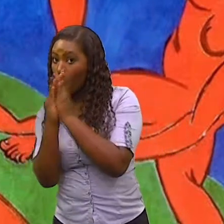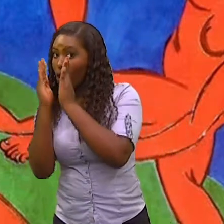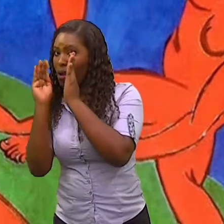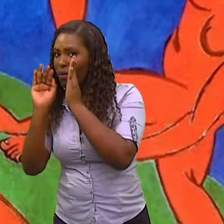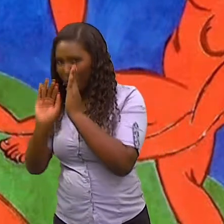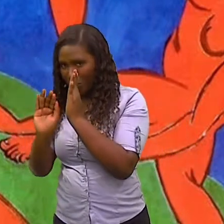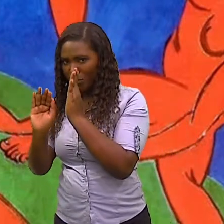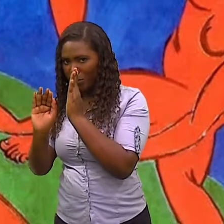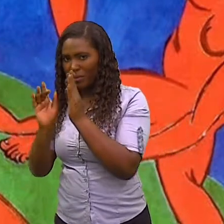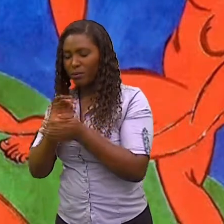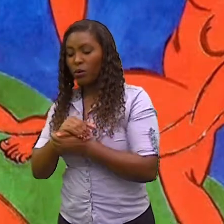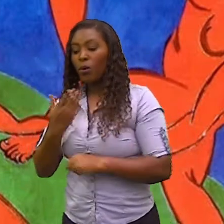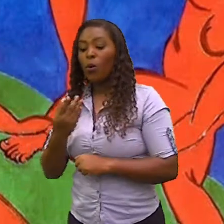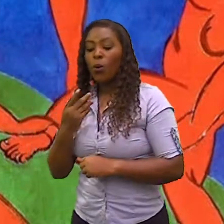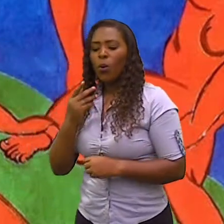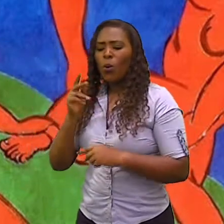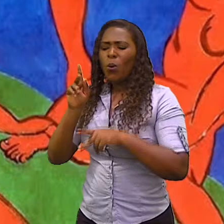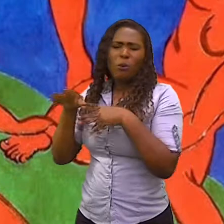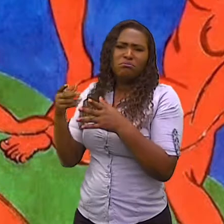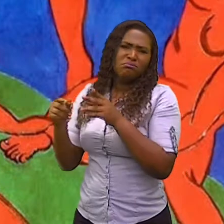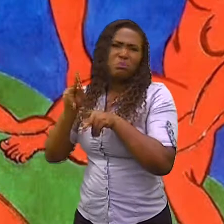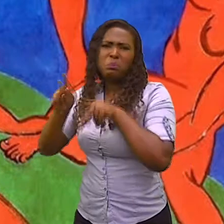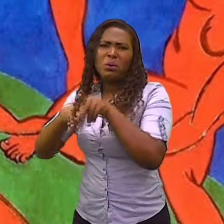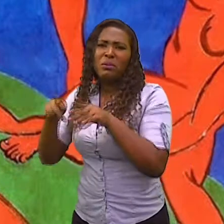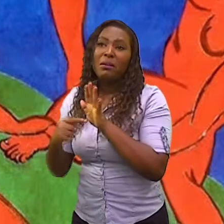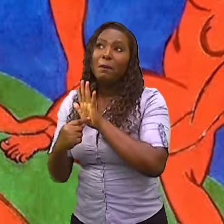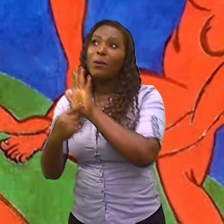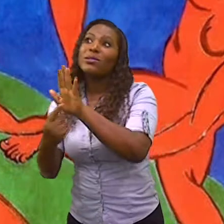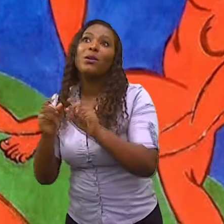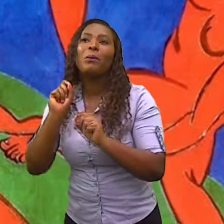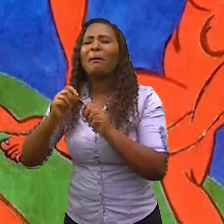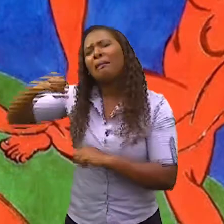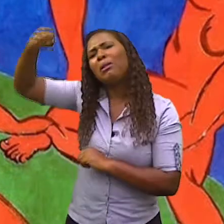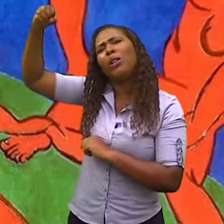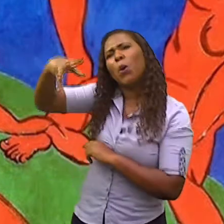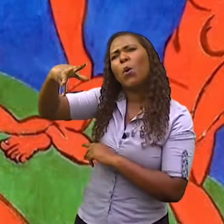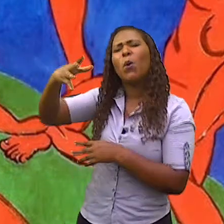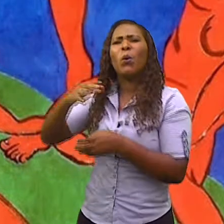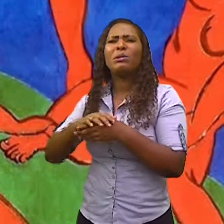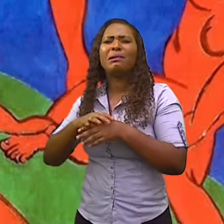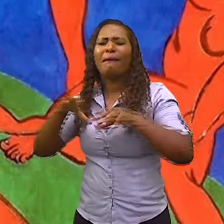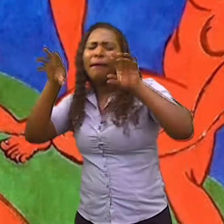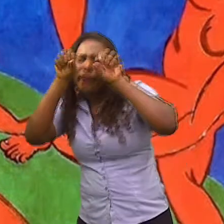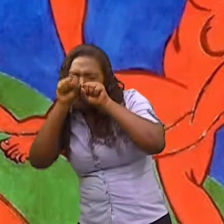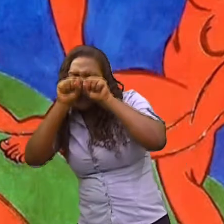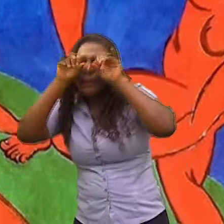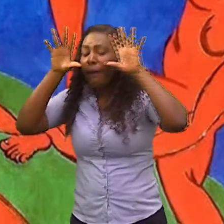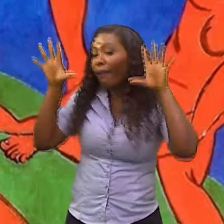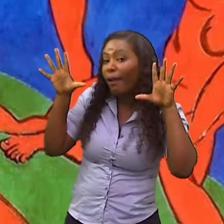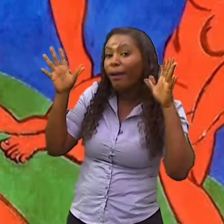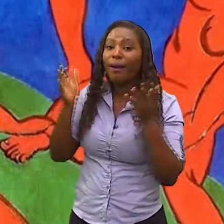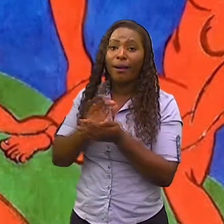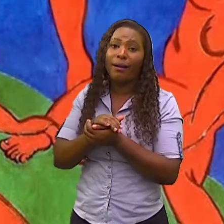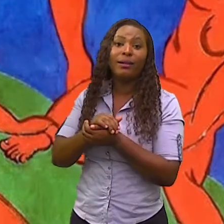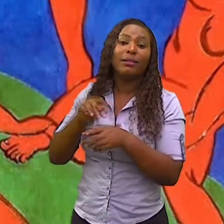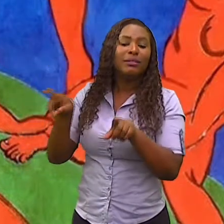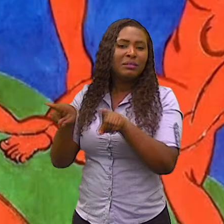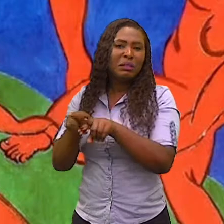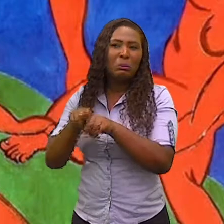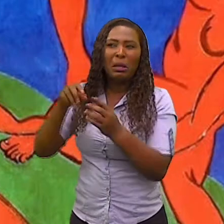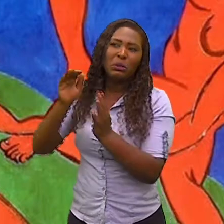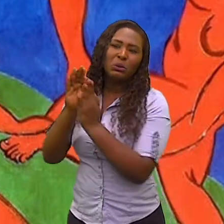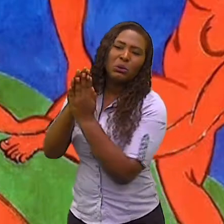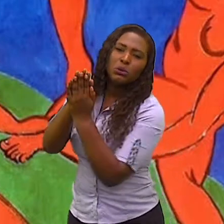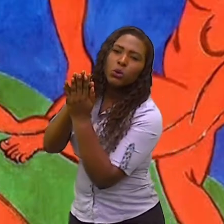na maioria das vezes, são jogos de luz e sombra dentro da pintura. Então, ele quer mostrar a arte,